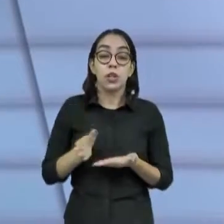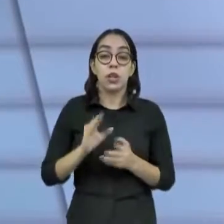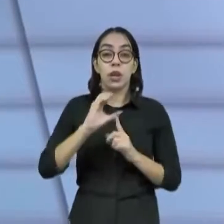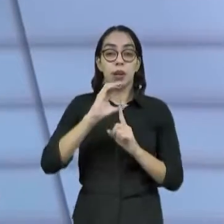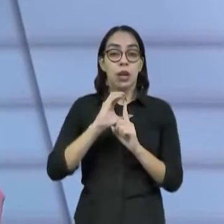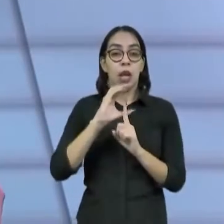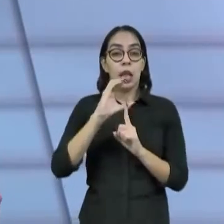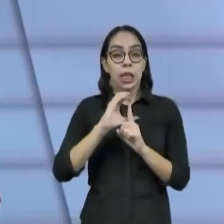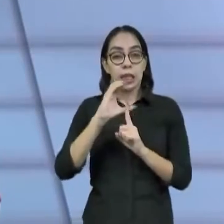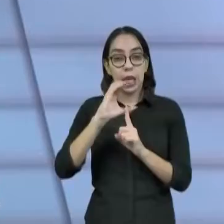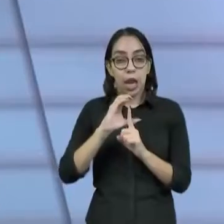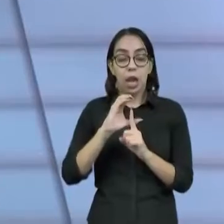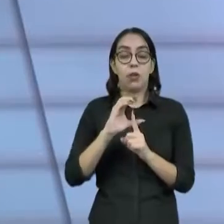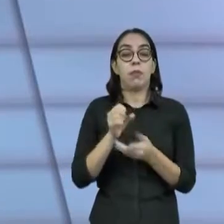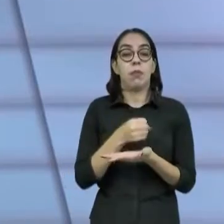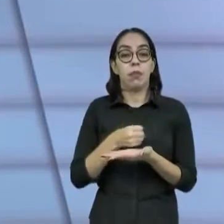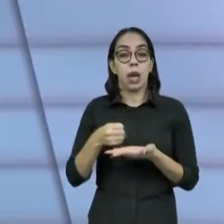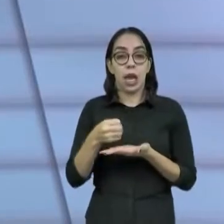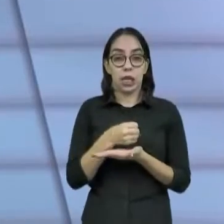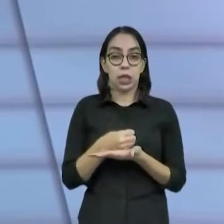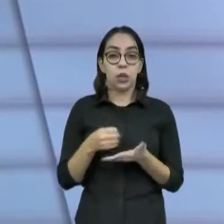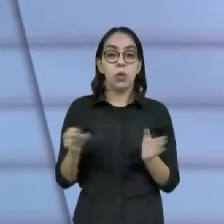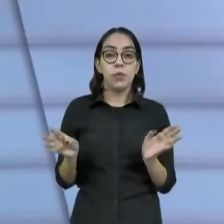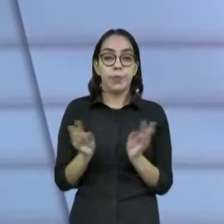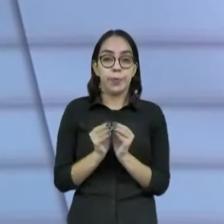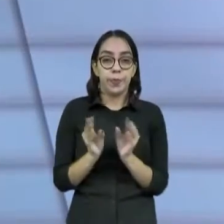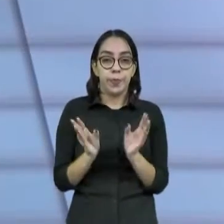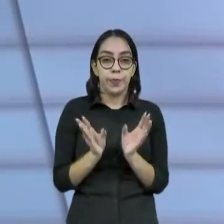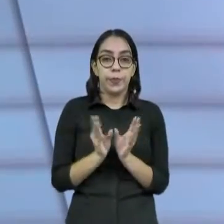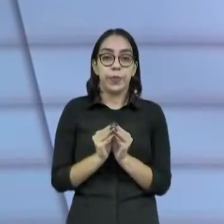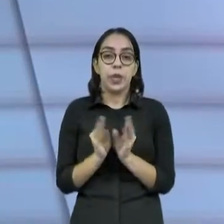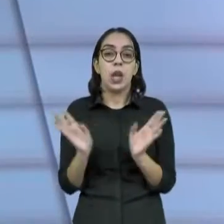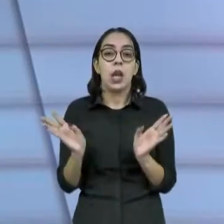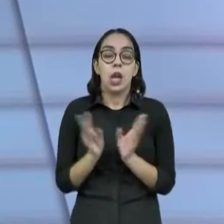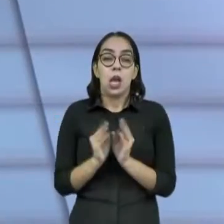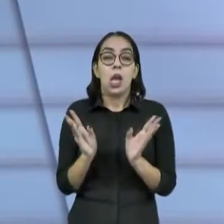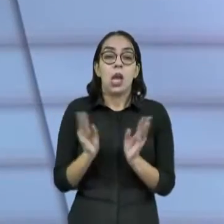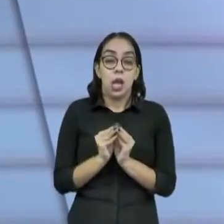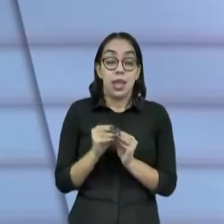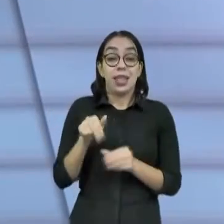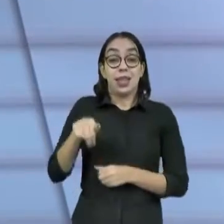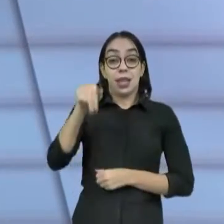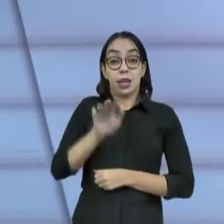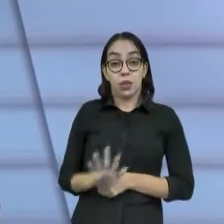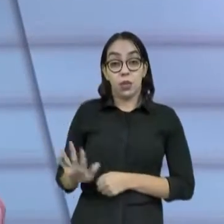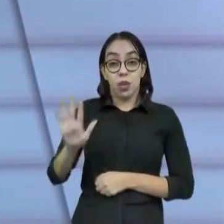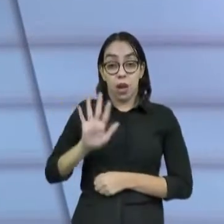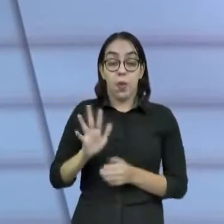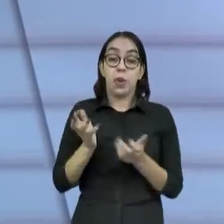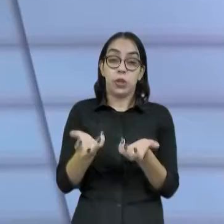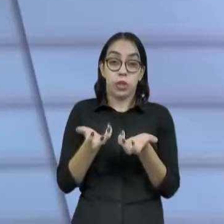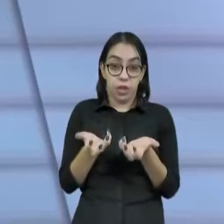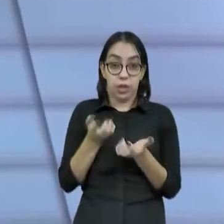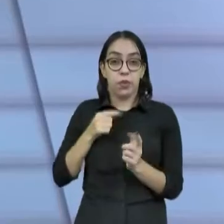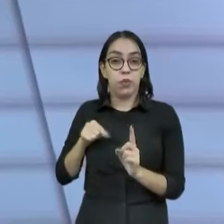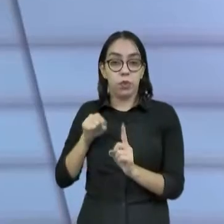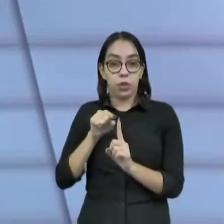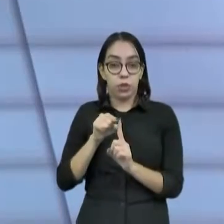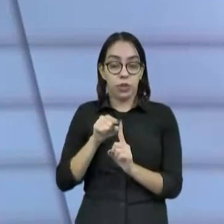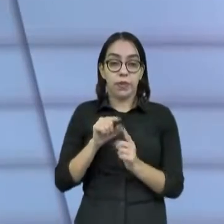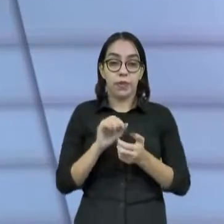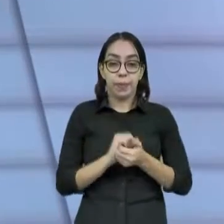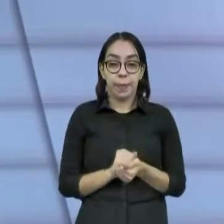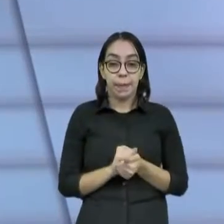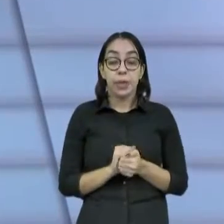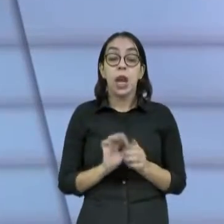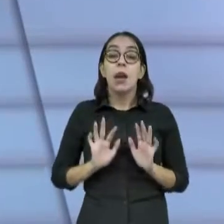um plano de ação base e algumas metas que nós estabelecemos nacionalmente que nós gostaríamos de atingir. No entanto, cada